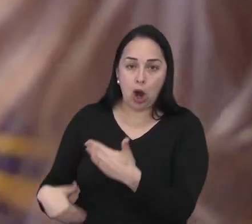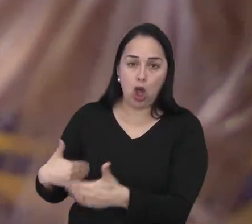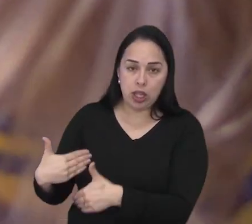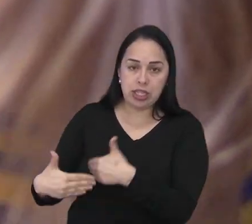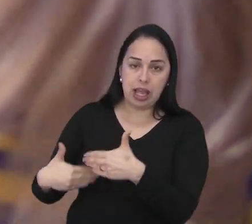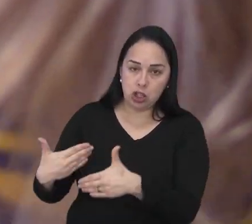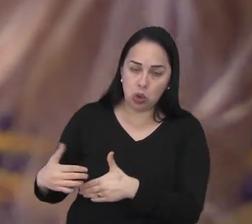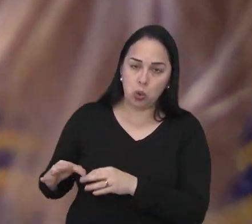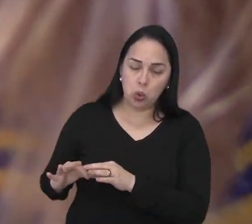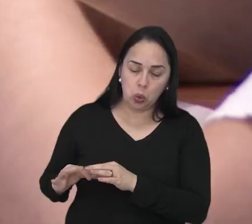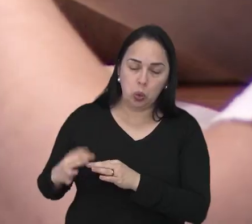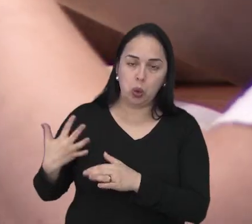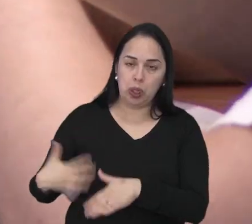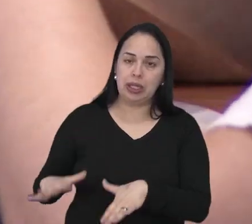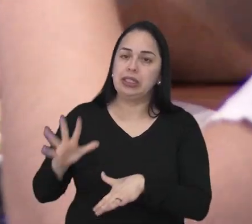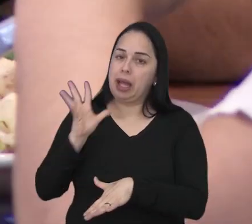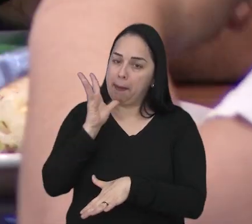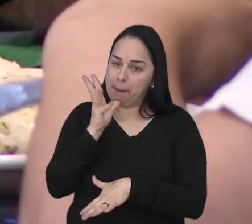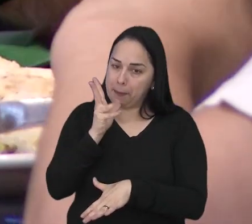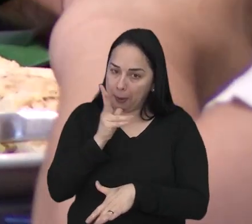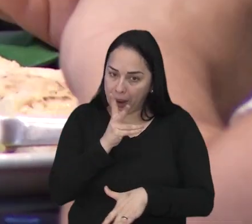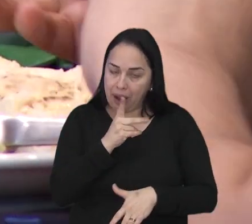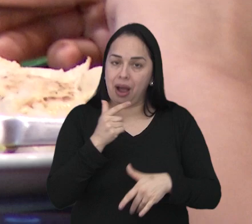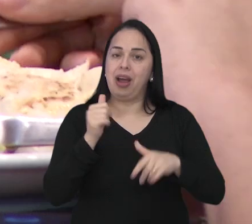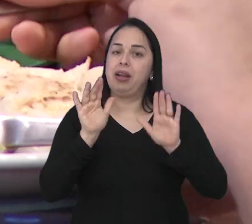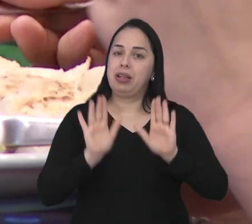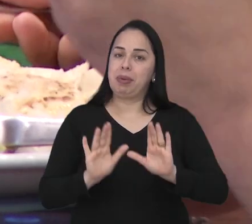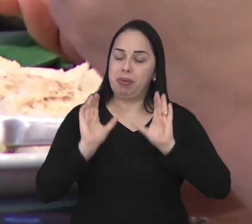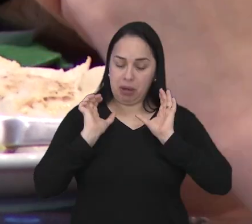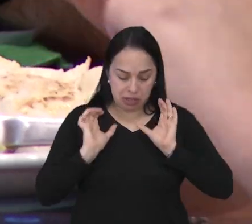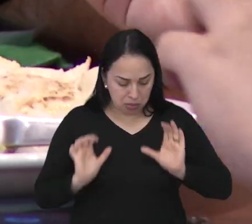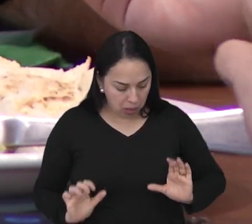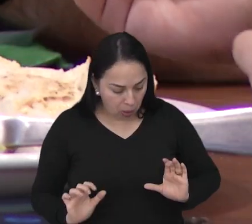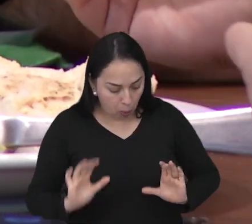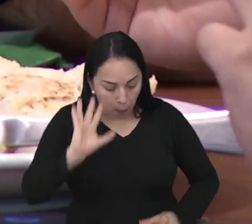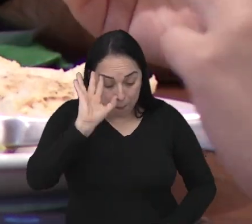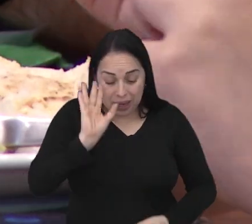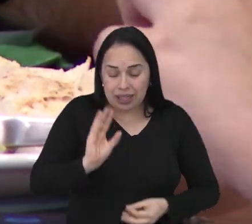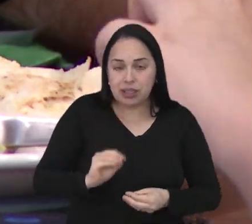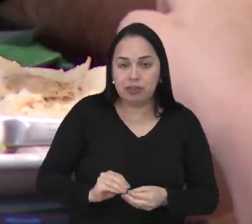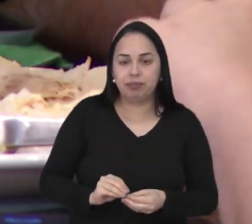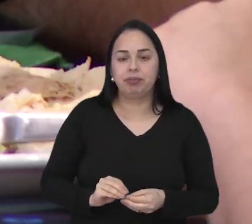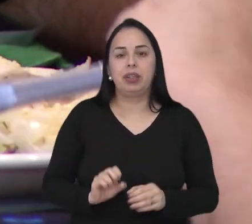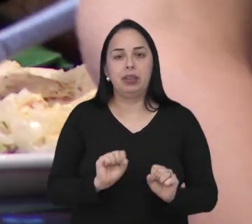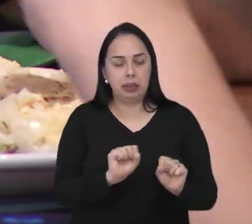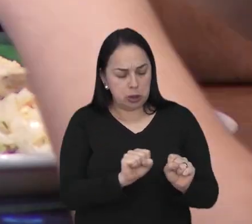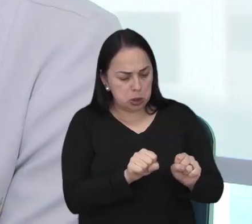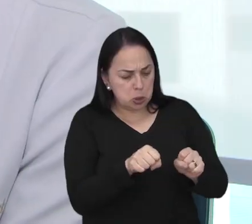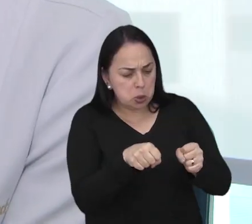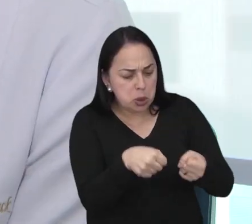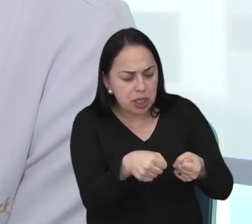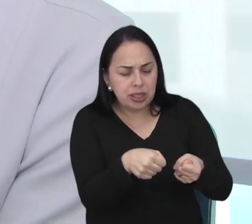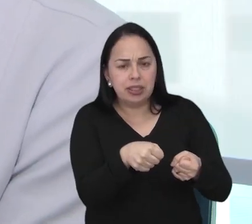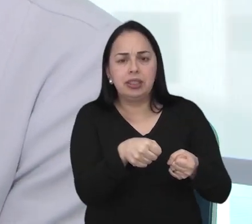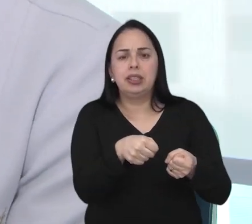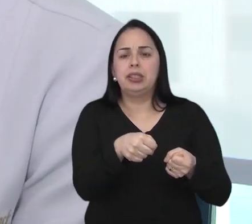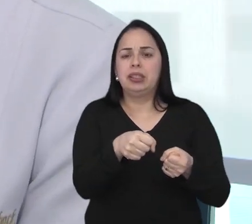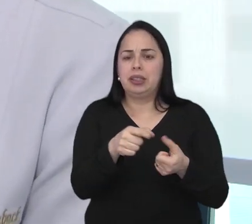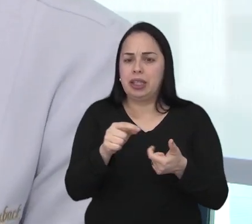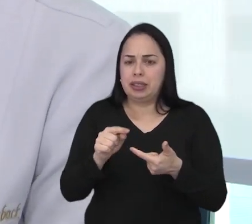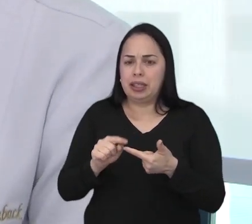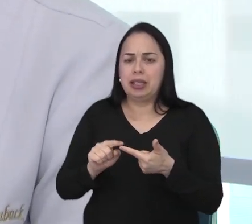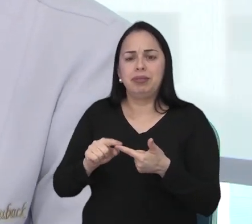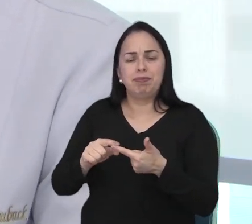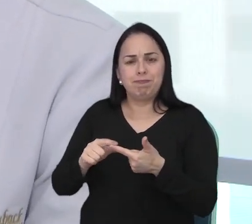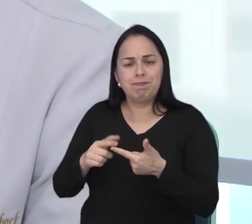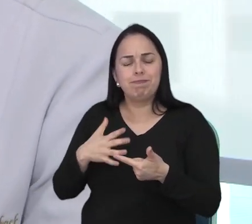longe de ser imediata. O processo é longo e exige a compreensão do próprio comportamento. E não é só força de vontade,